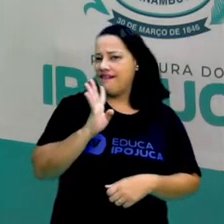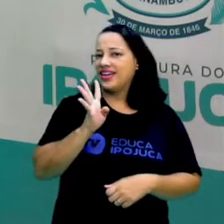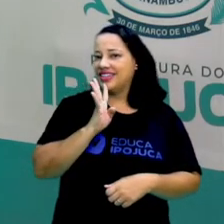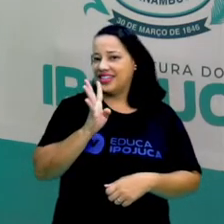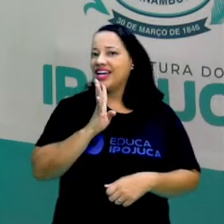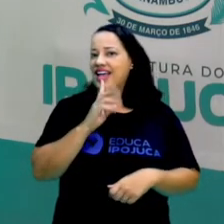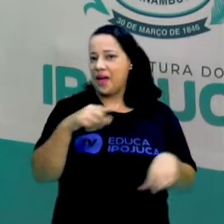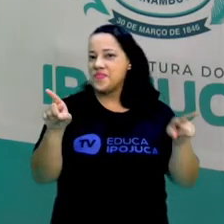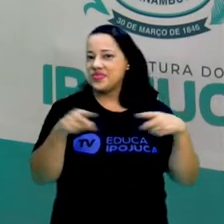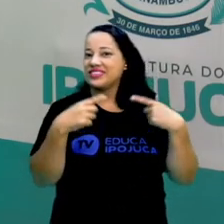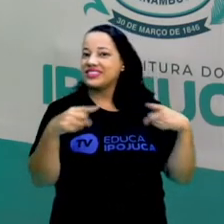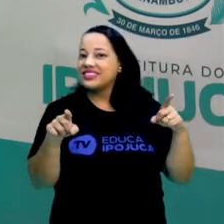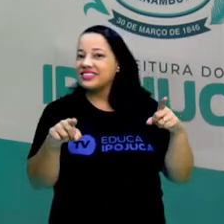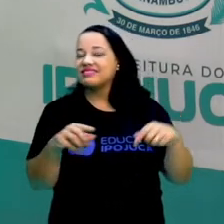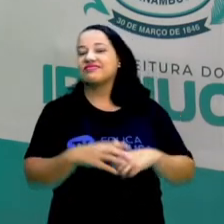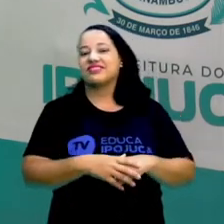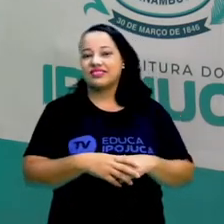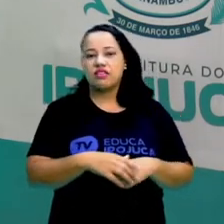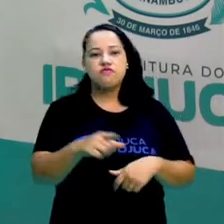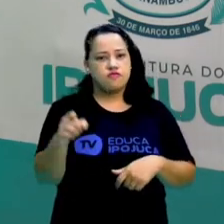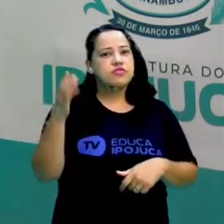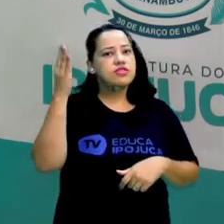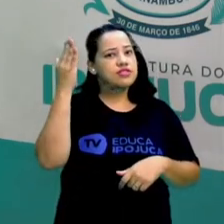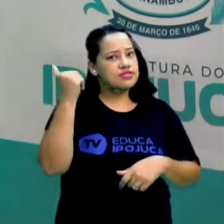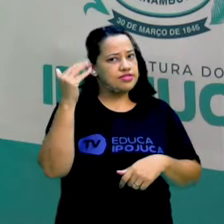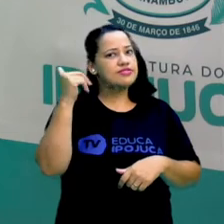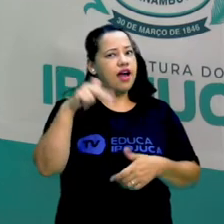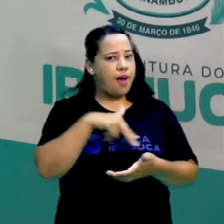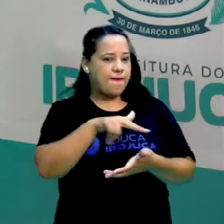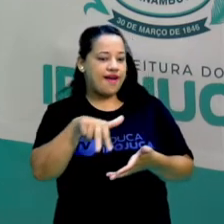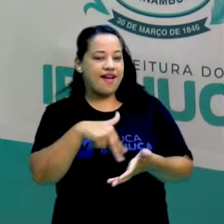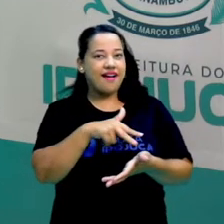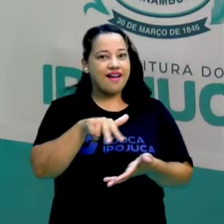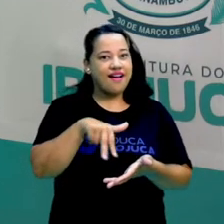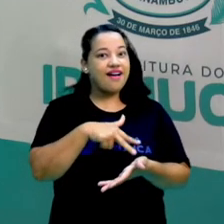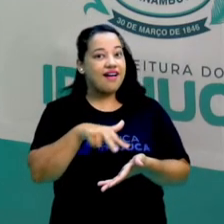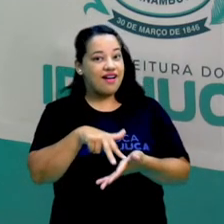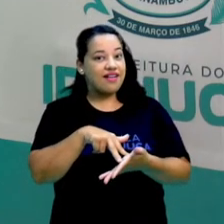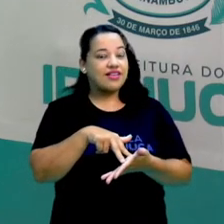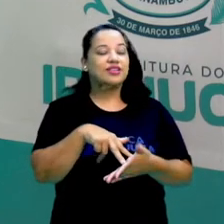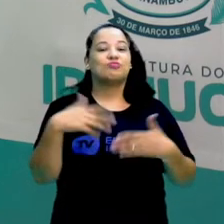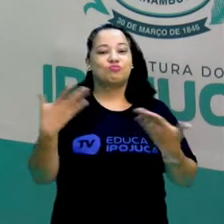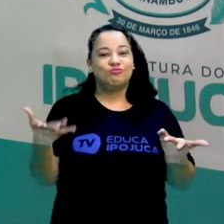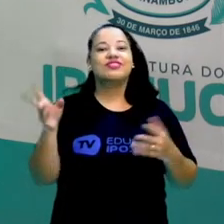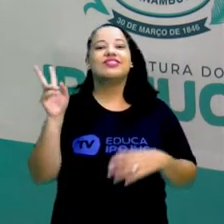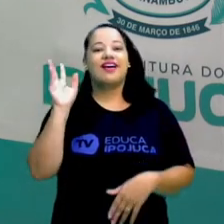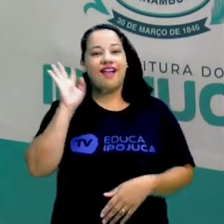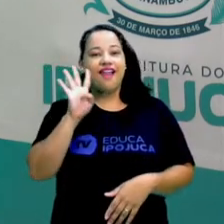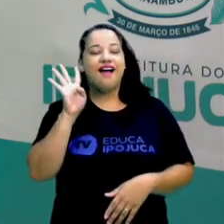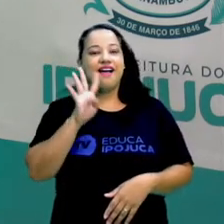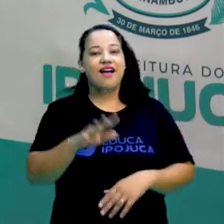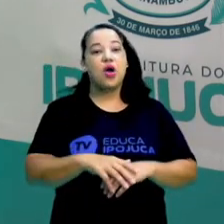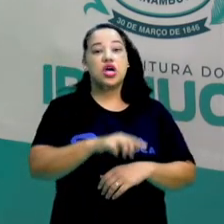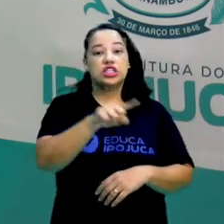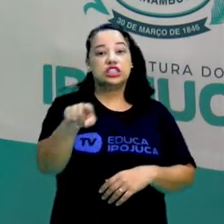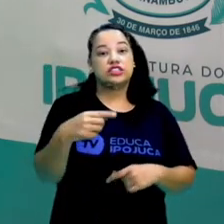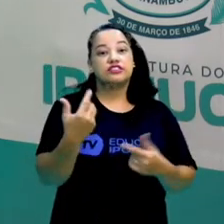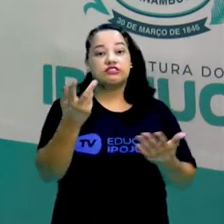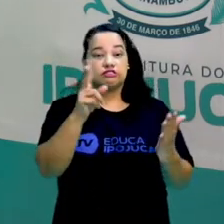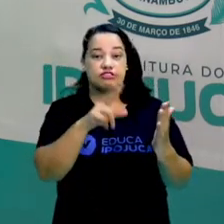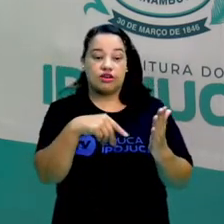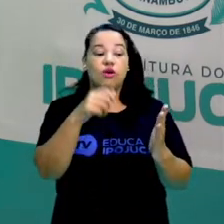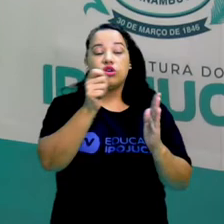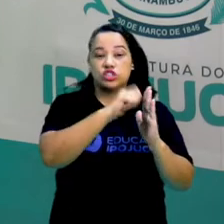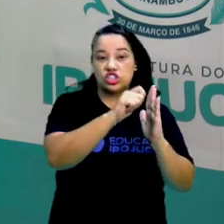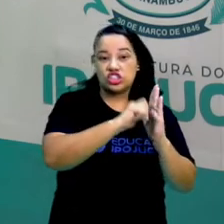música? Vocês sabem dançar essa música? É legal, né? Então, escreva em seu caderno